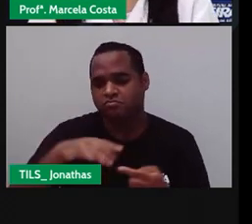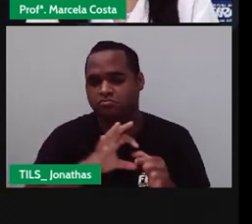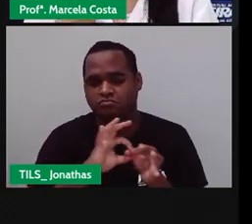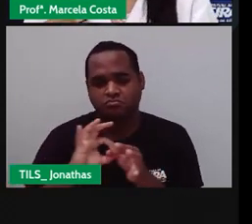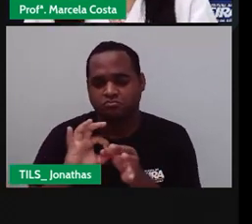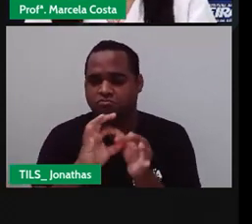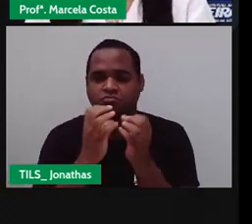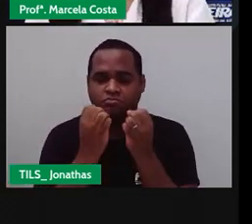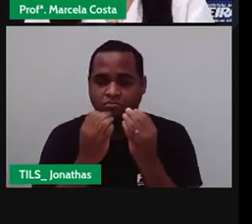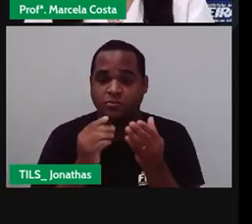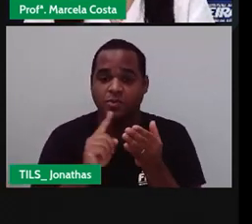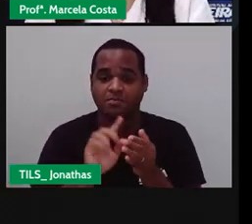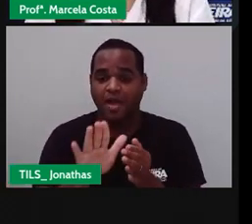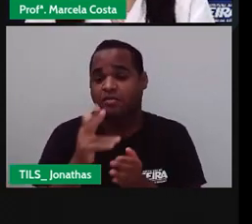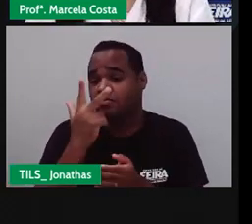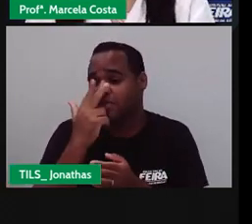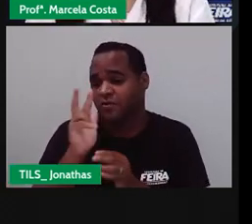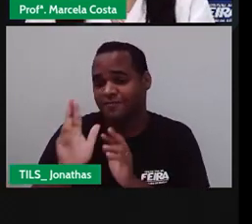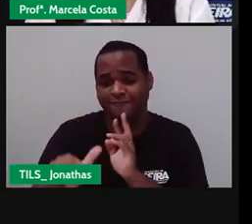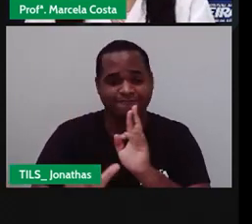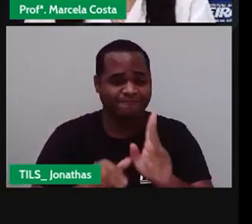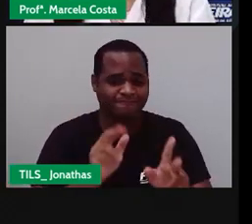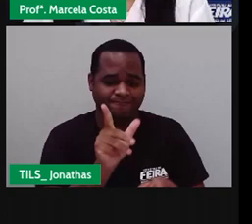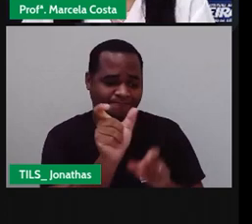características Diferentes Da sua